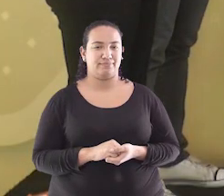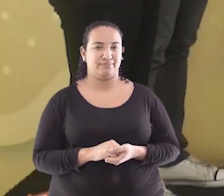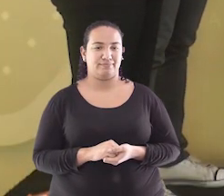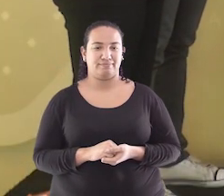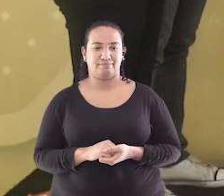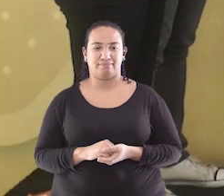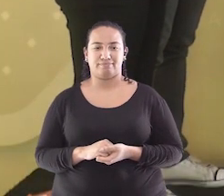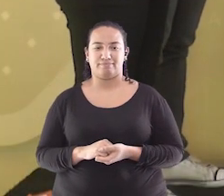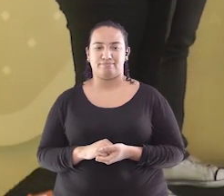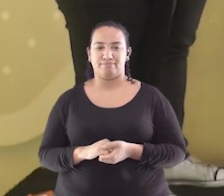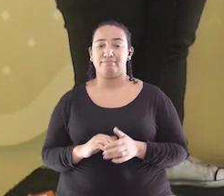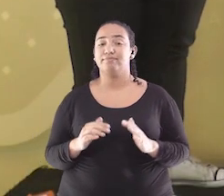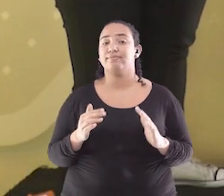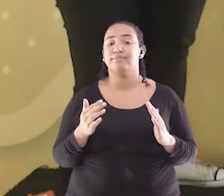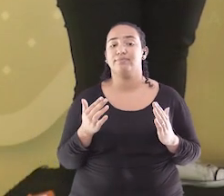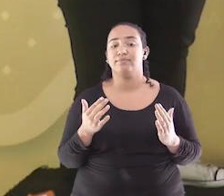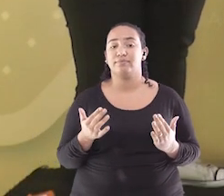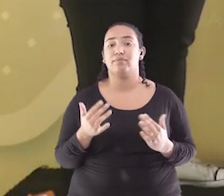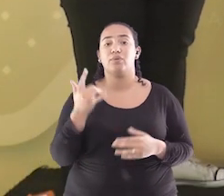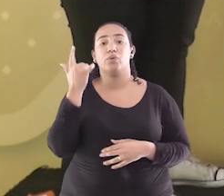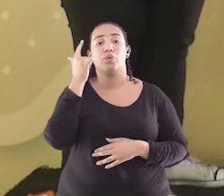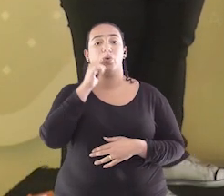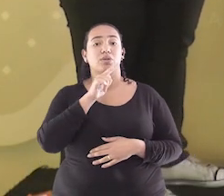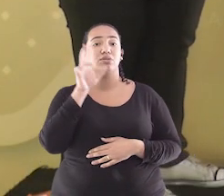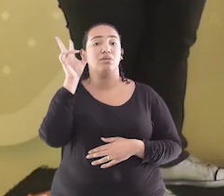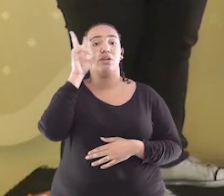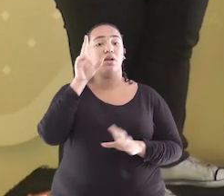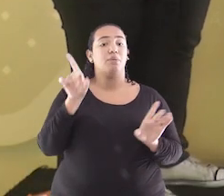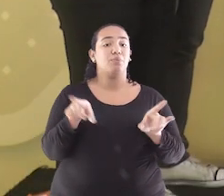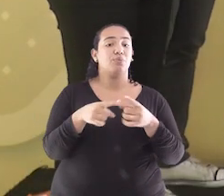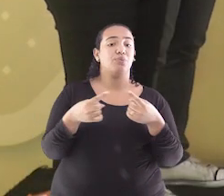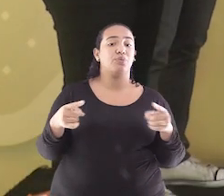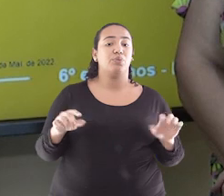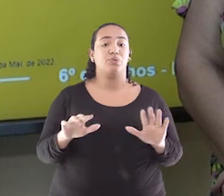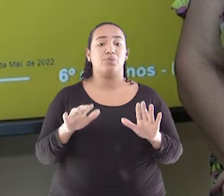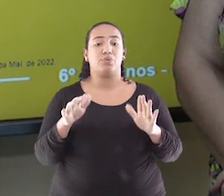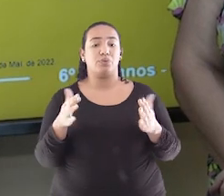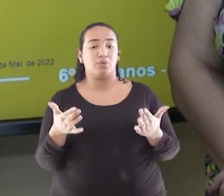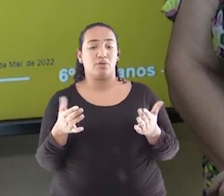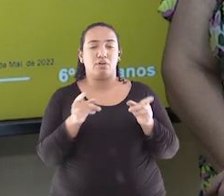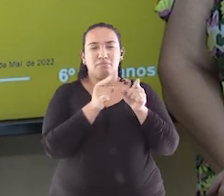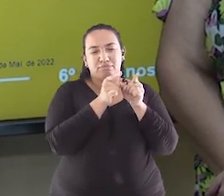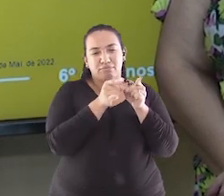E então, Edilene, você conseguiu agora lembrar qual é a música? Só um trechinho